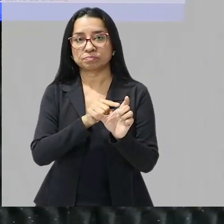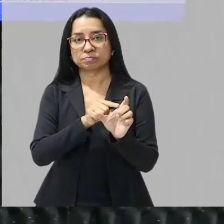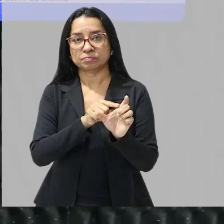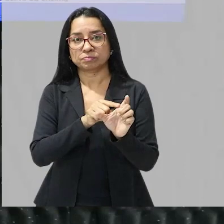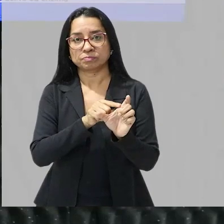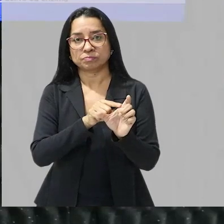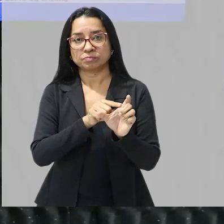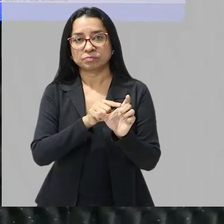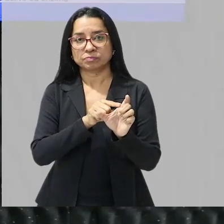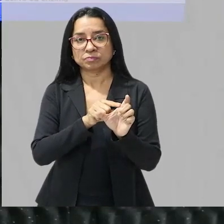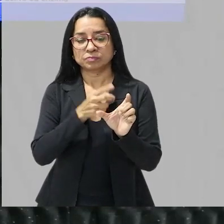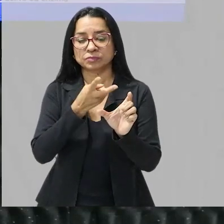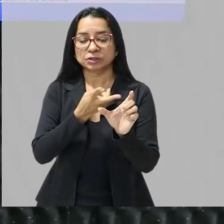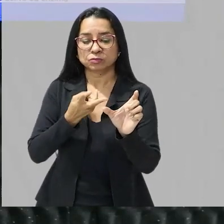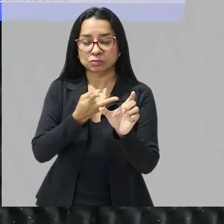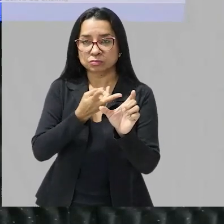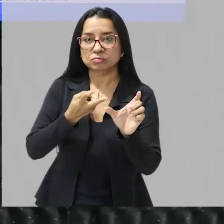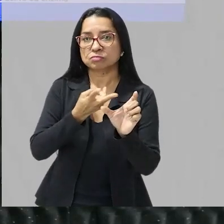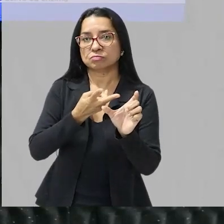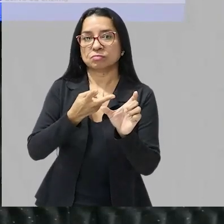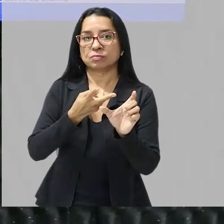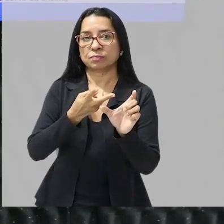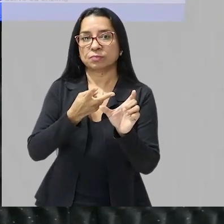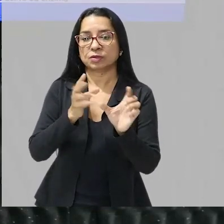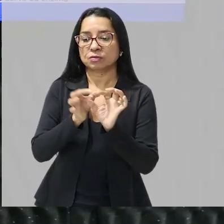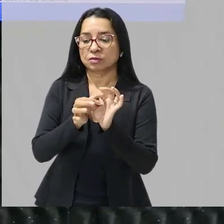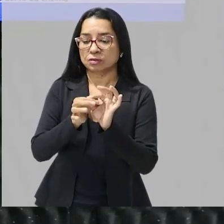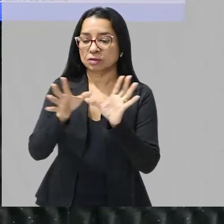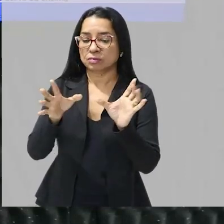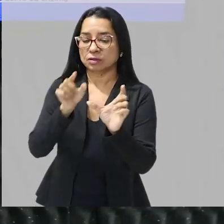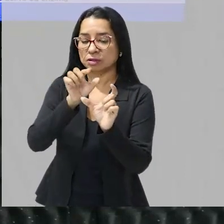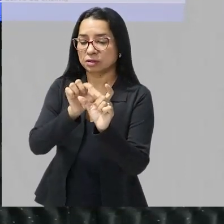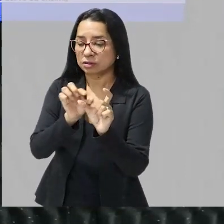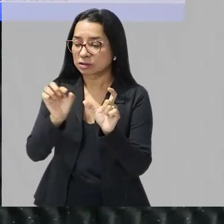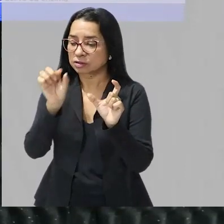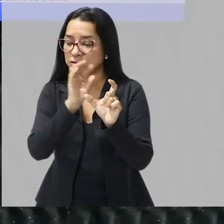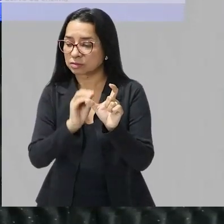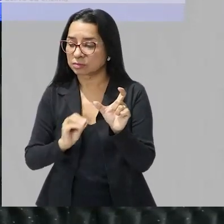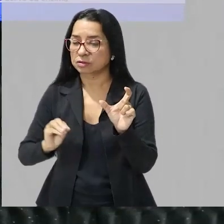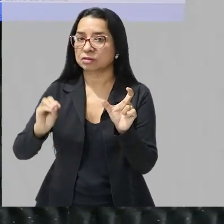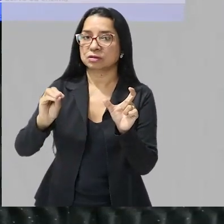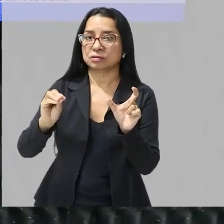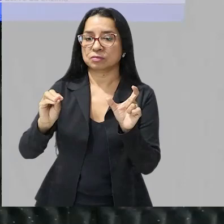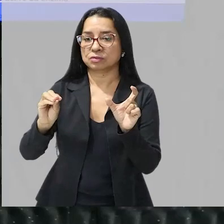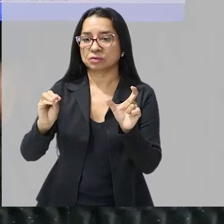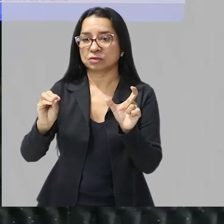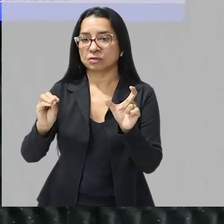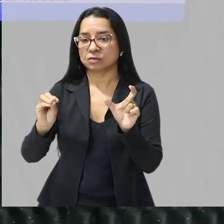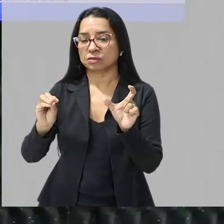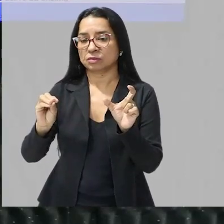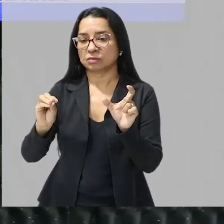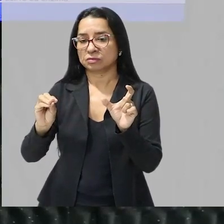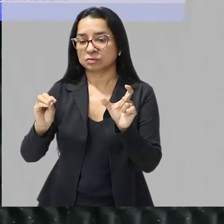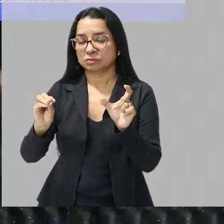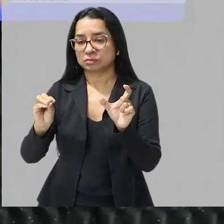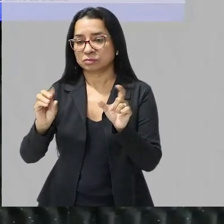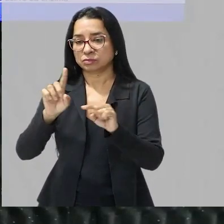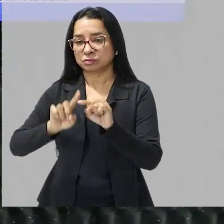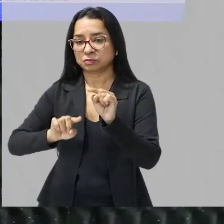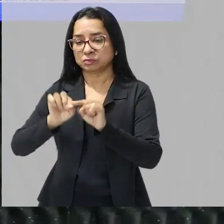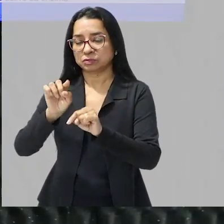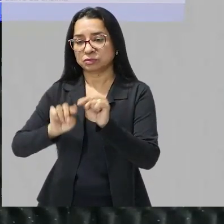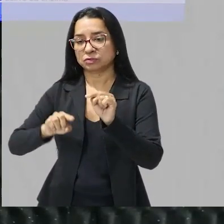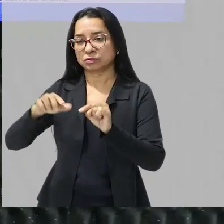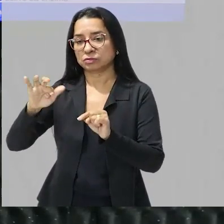produto esses dois produtos vão se soltar da enzima e aí nós temos os produtos finais tá? e aí